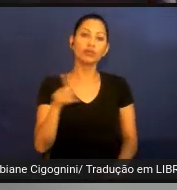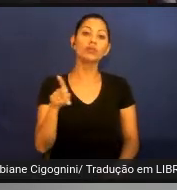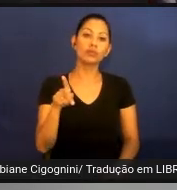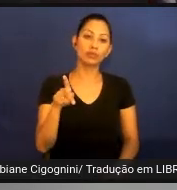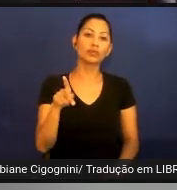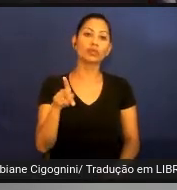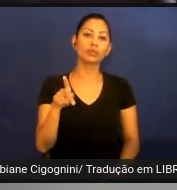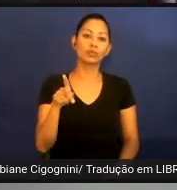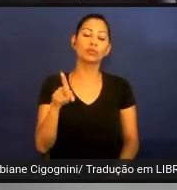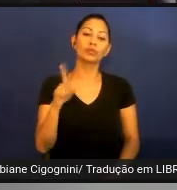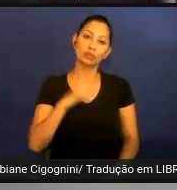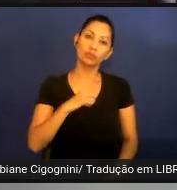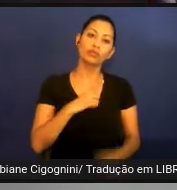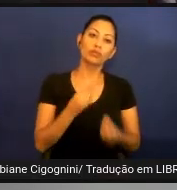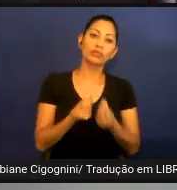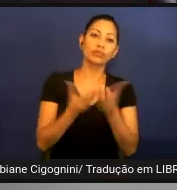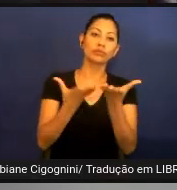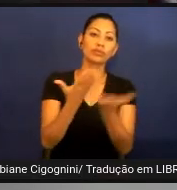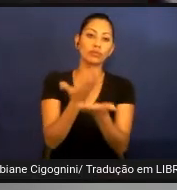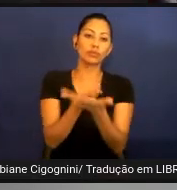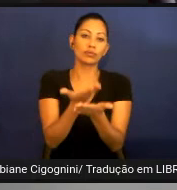tinha passado para a gente estudar.